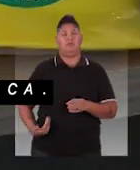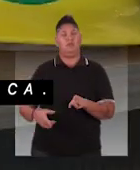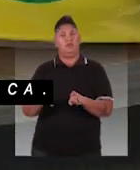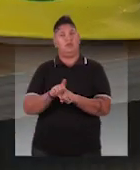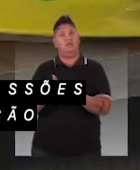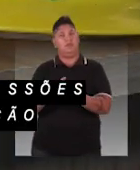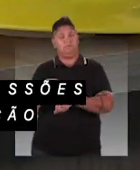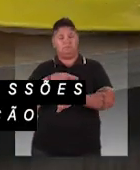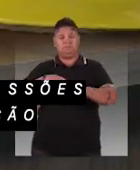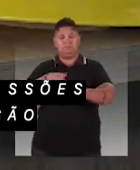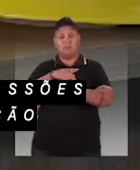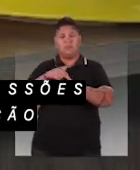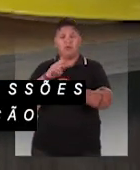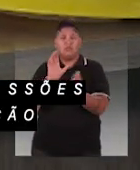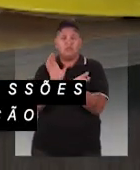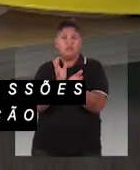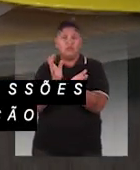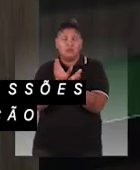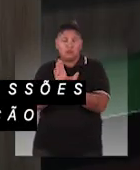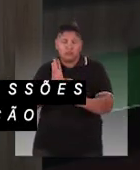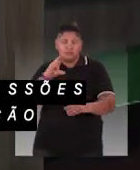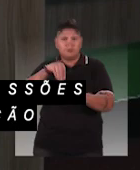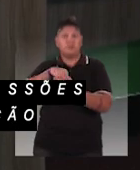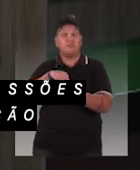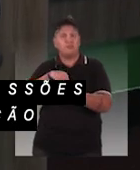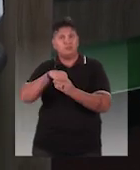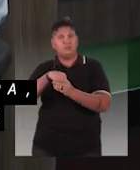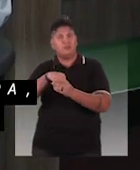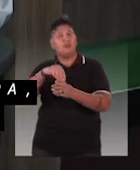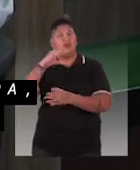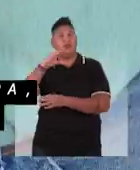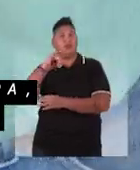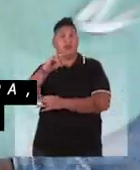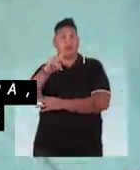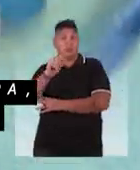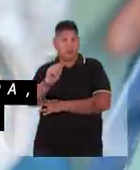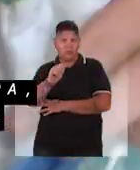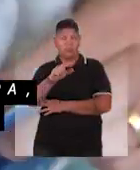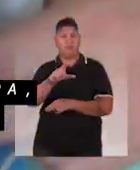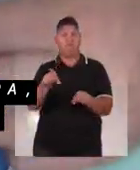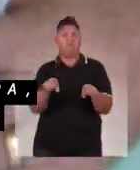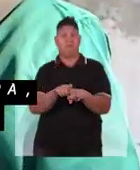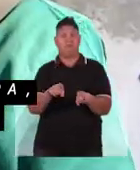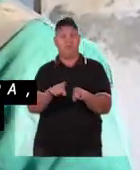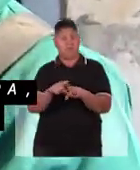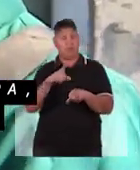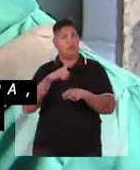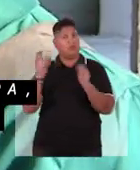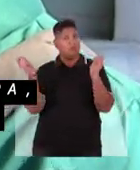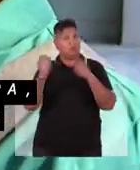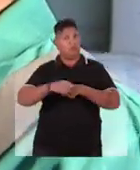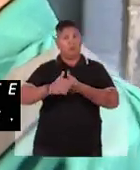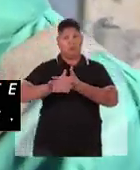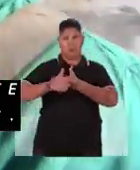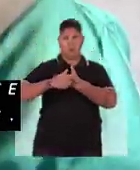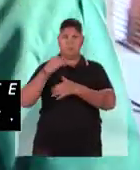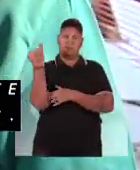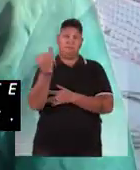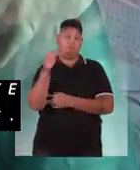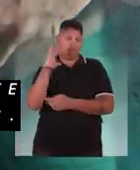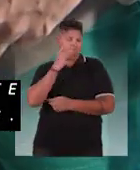pública. Em todo o país, as comissões internas de prevenção de acidentes, as CIPAs, também desempenham um papel